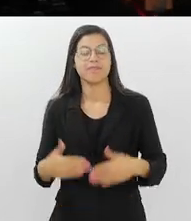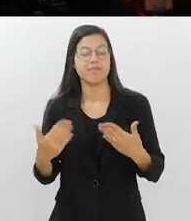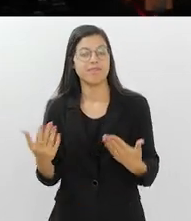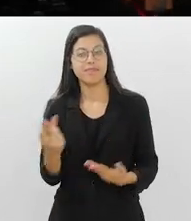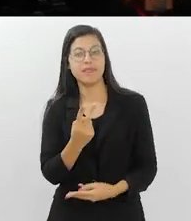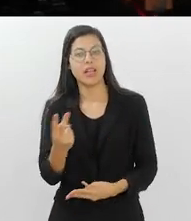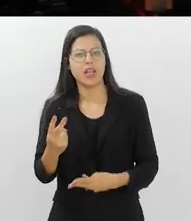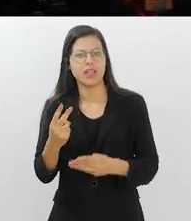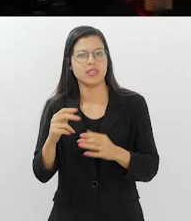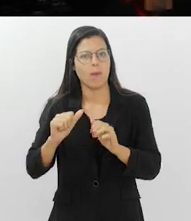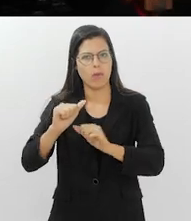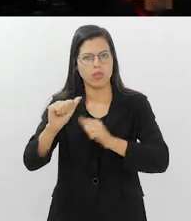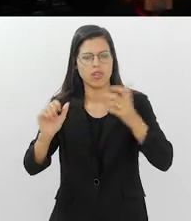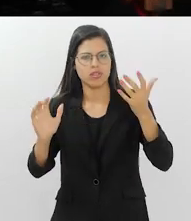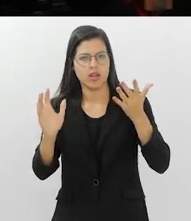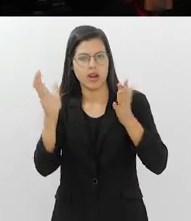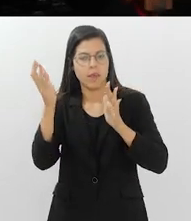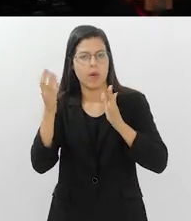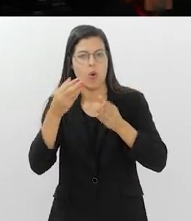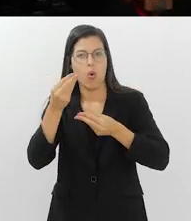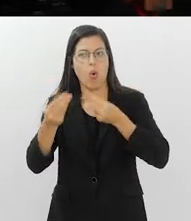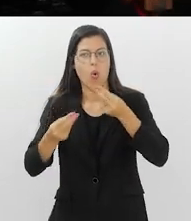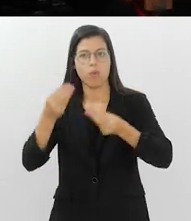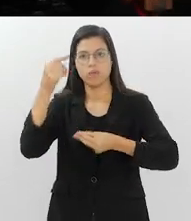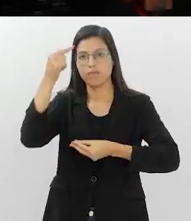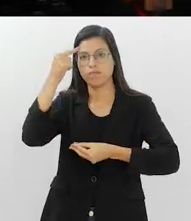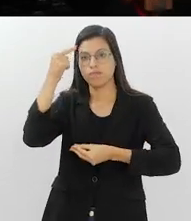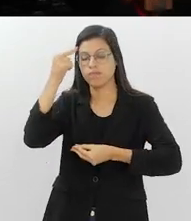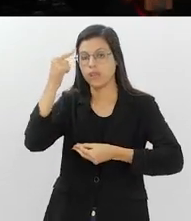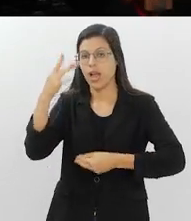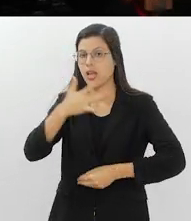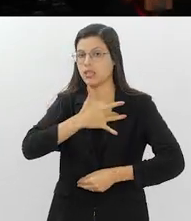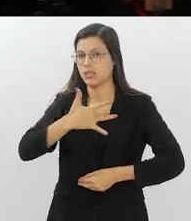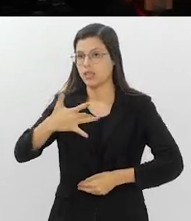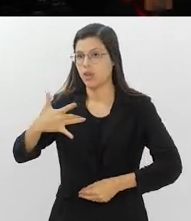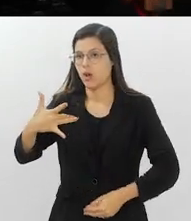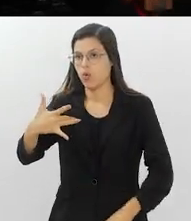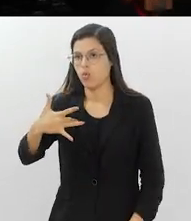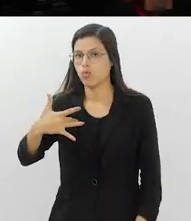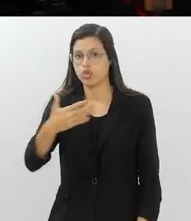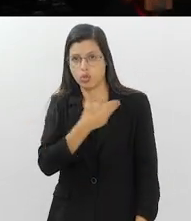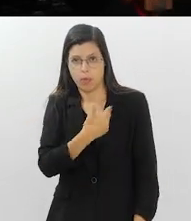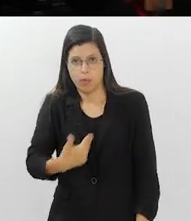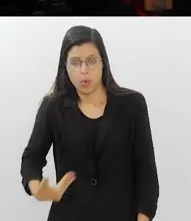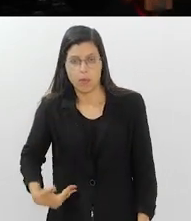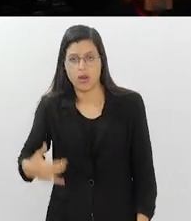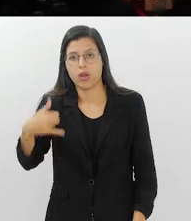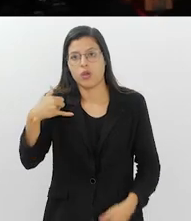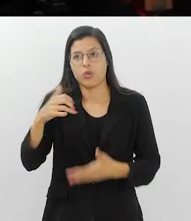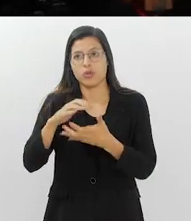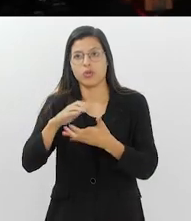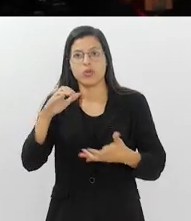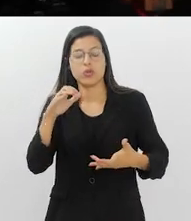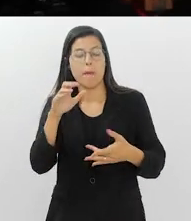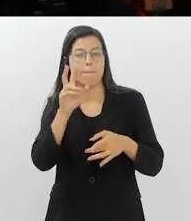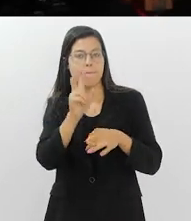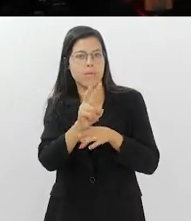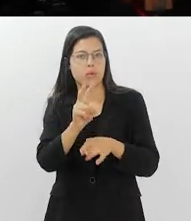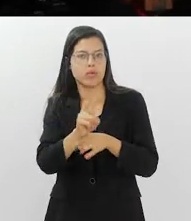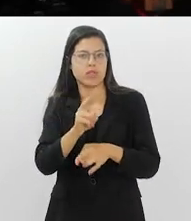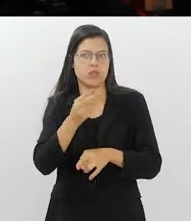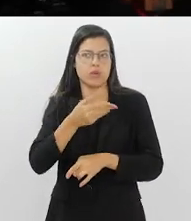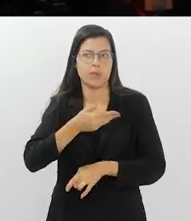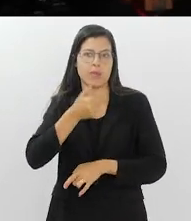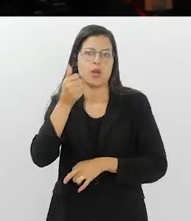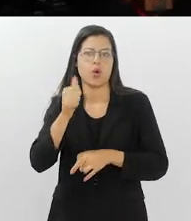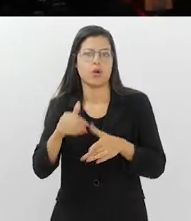dessas mudanças climáticas, como é que a gente pode repensar a saúde pública e dos idosos para proteger melhor